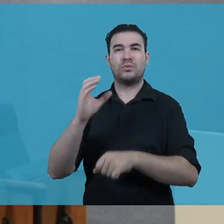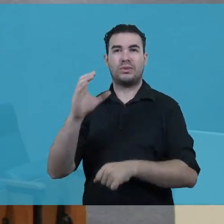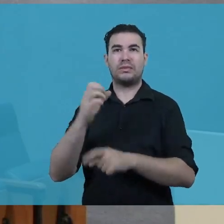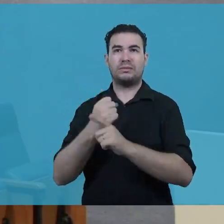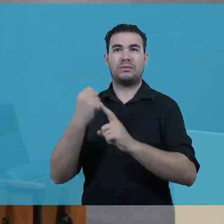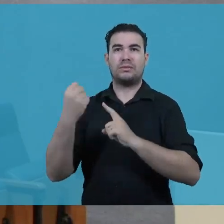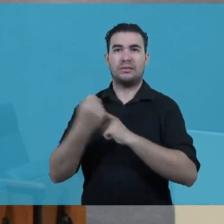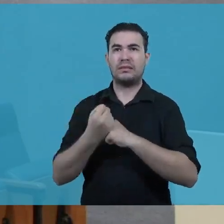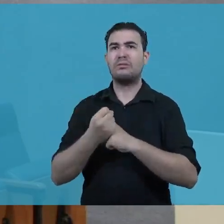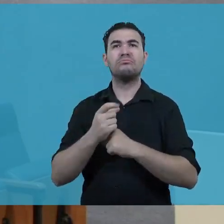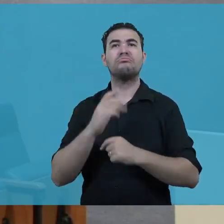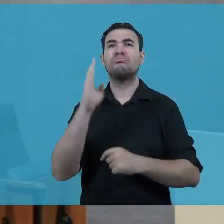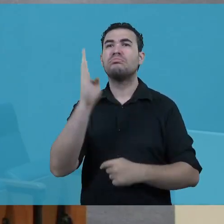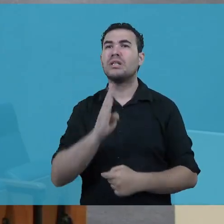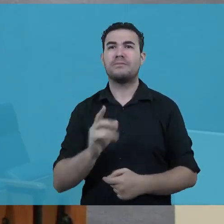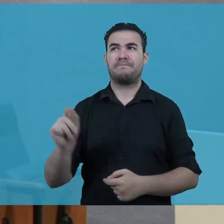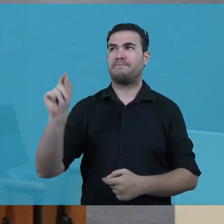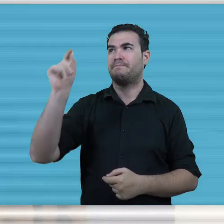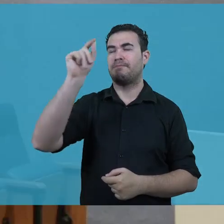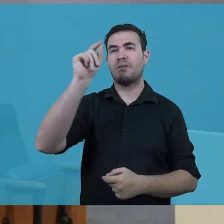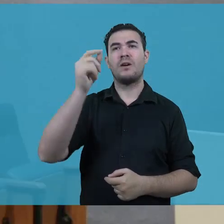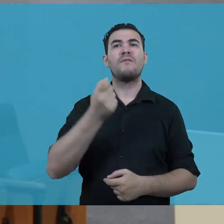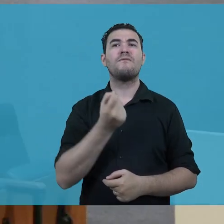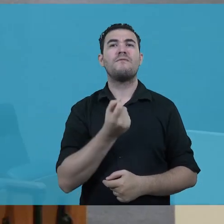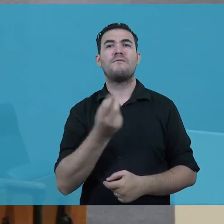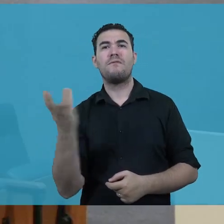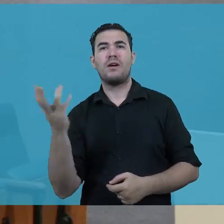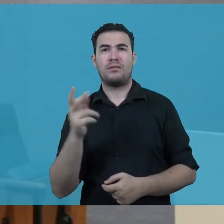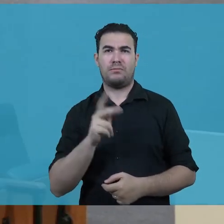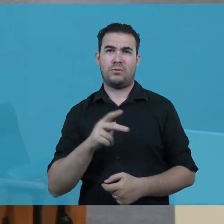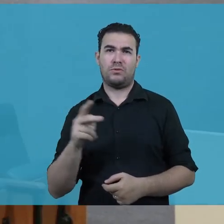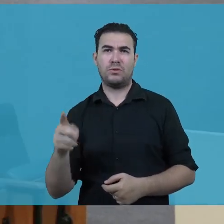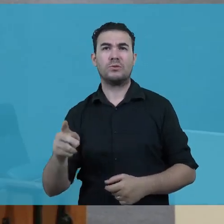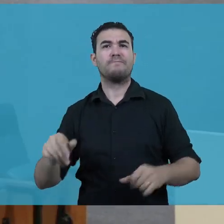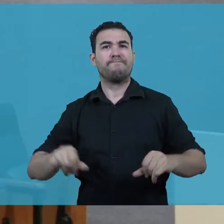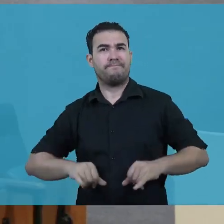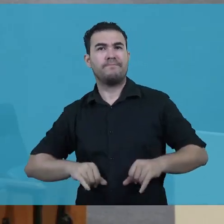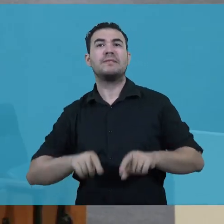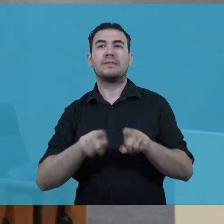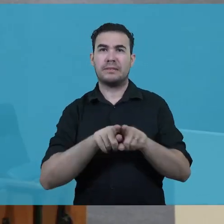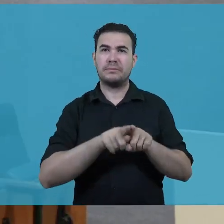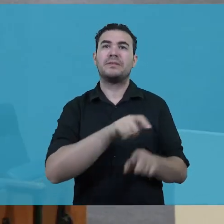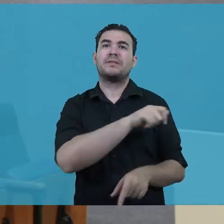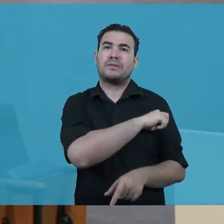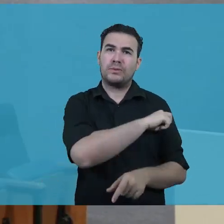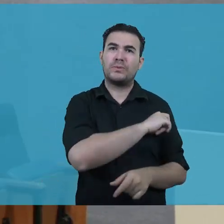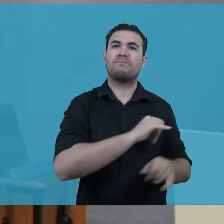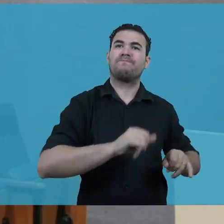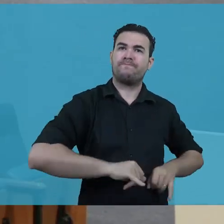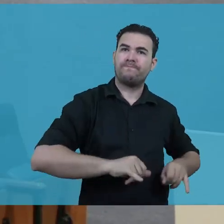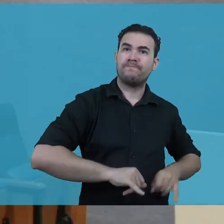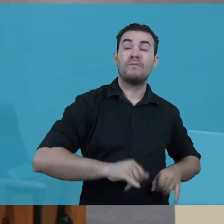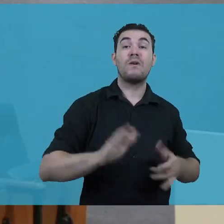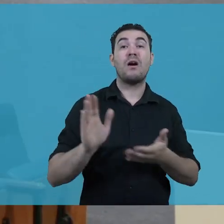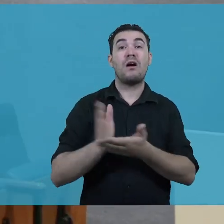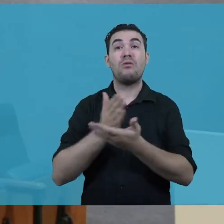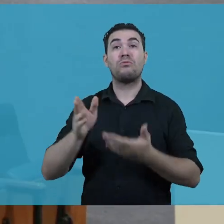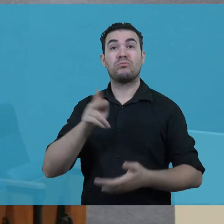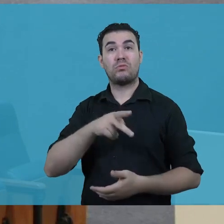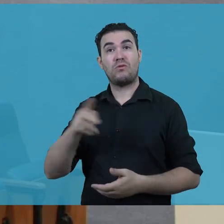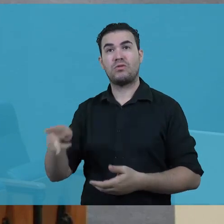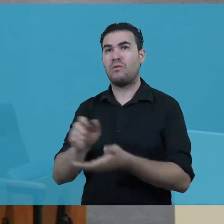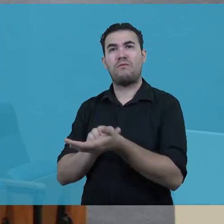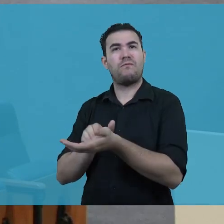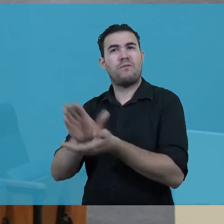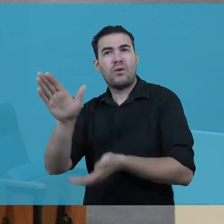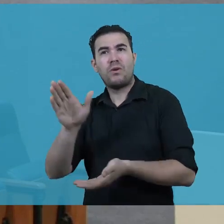de Ciências Sociais e na universidade como um todo, com o uso da tortura que vários professores, estudantes sofreram, mas